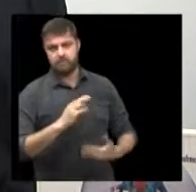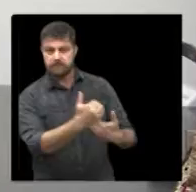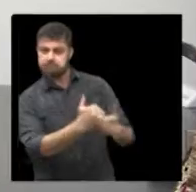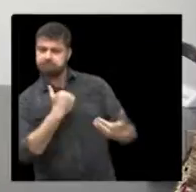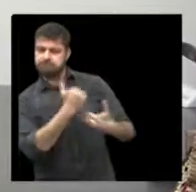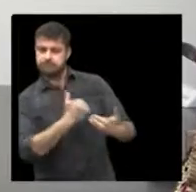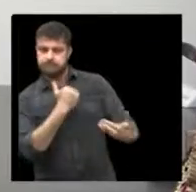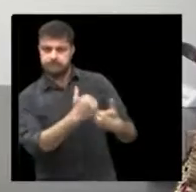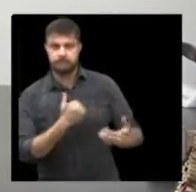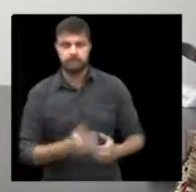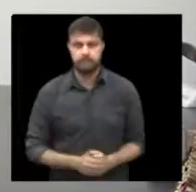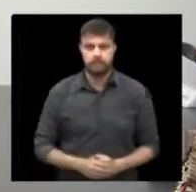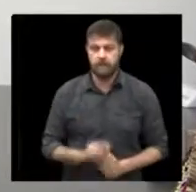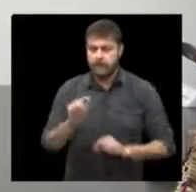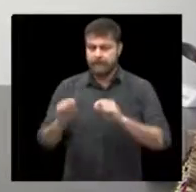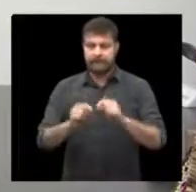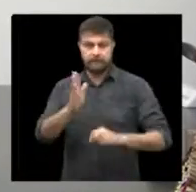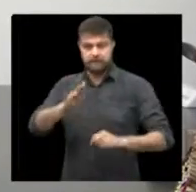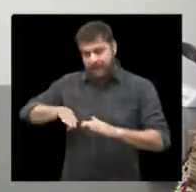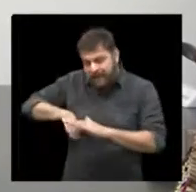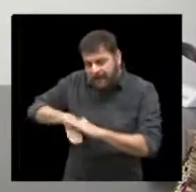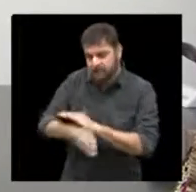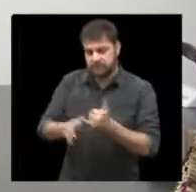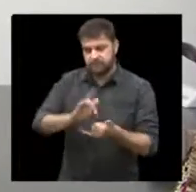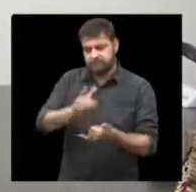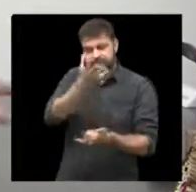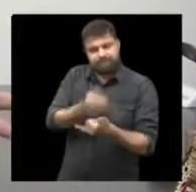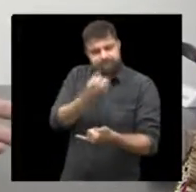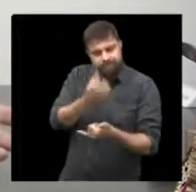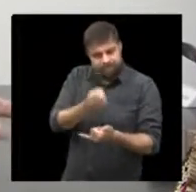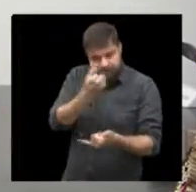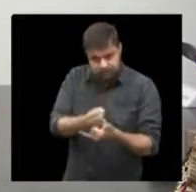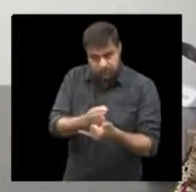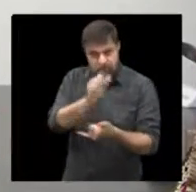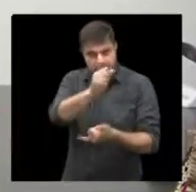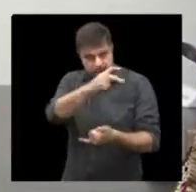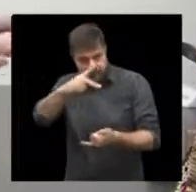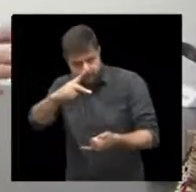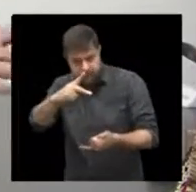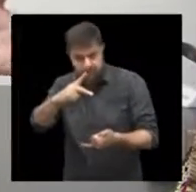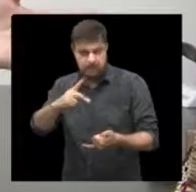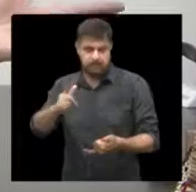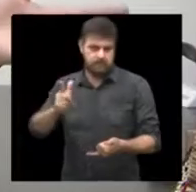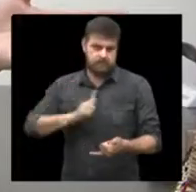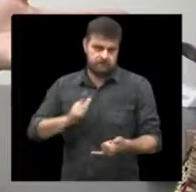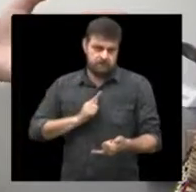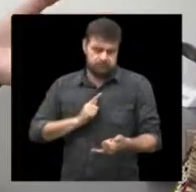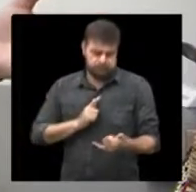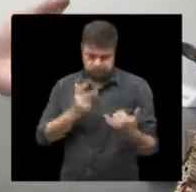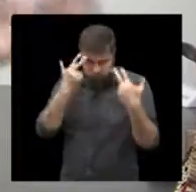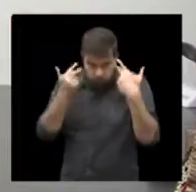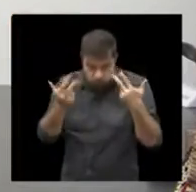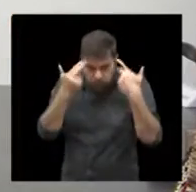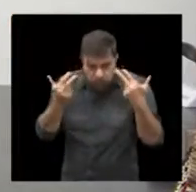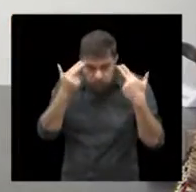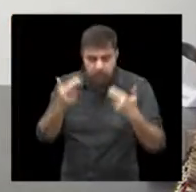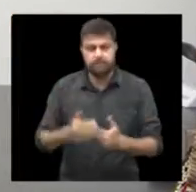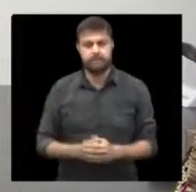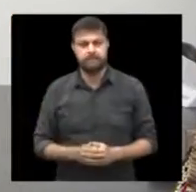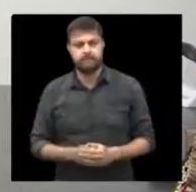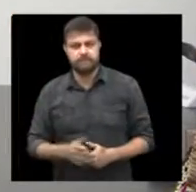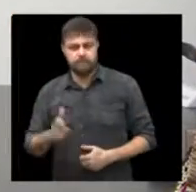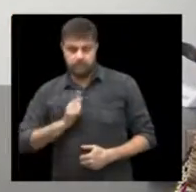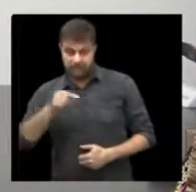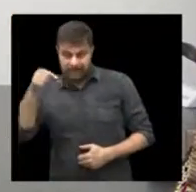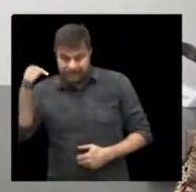orientação. Bom, então, para quem está acostumado com aplicativos, é um aplicativo, entra como um aplicativo. Mas,